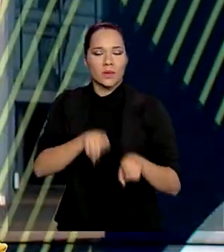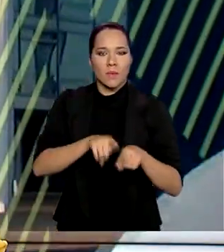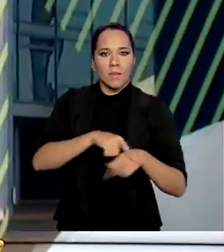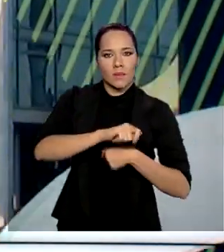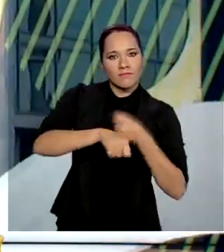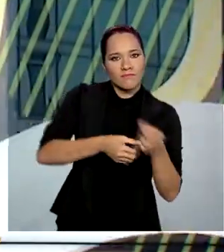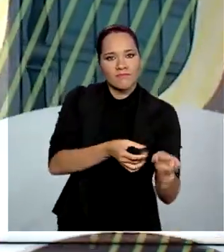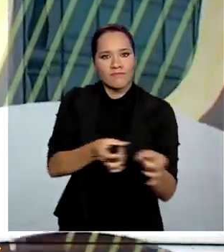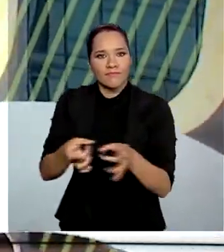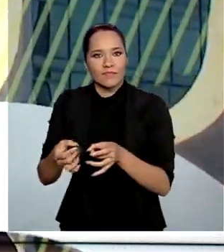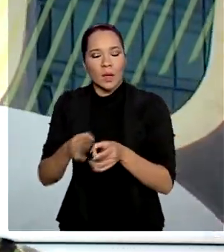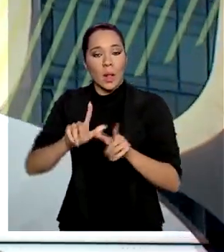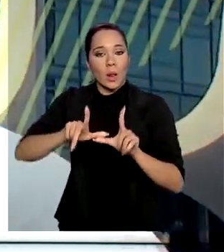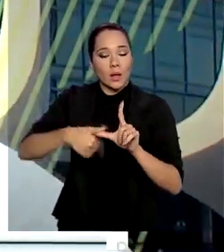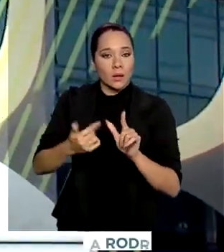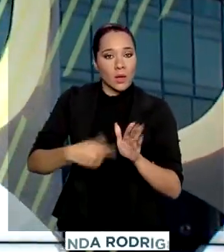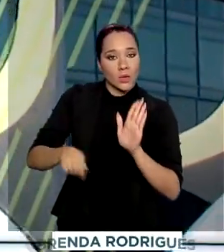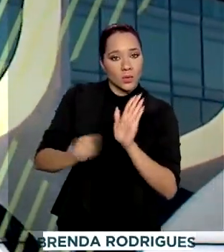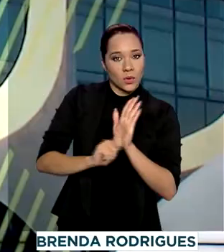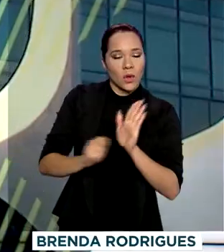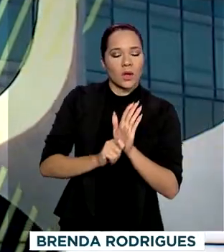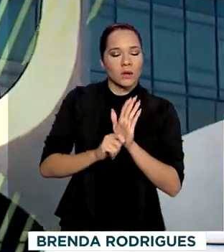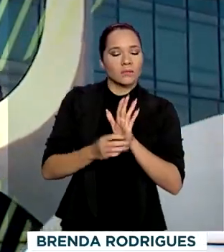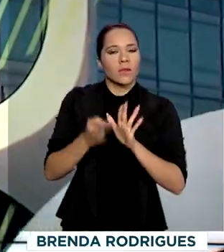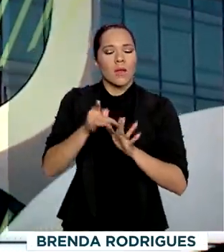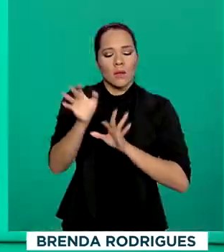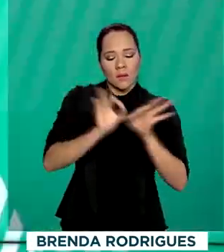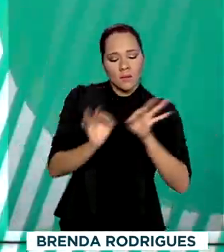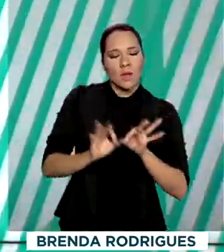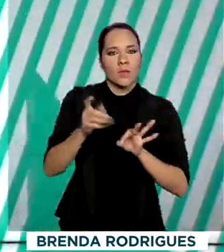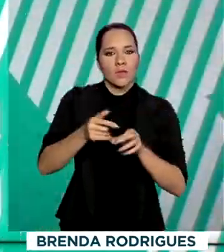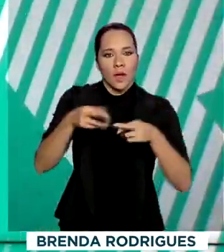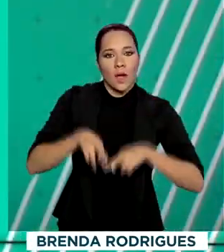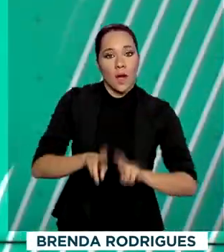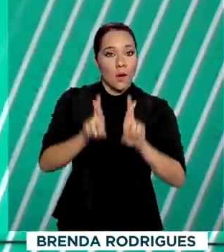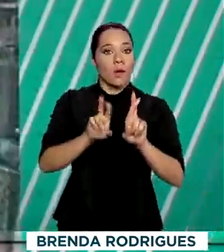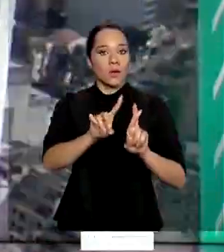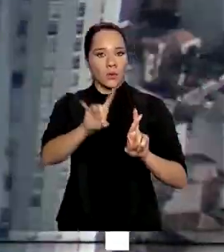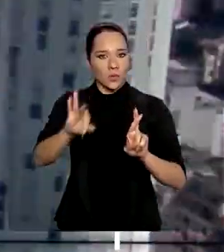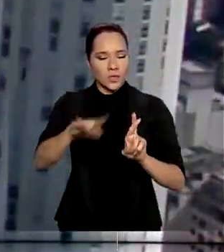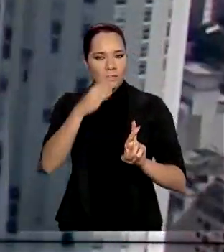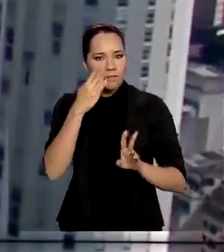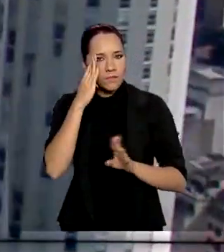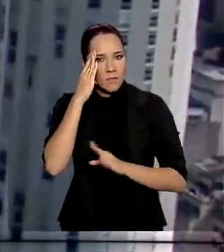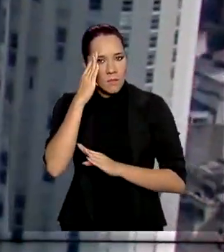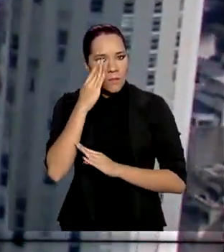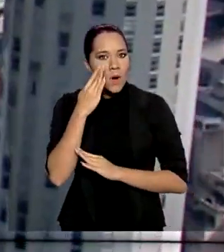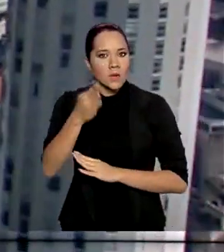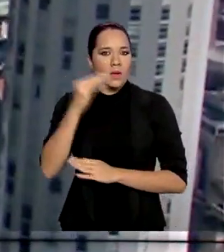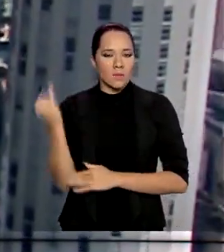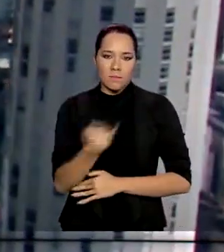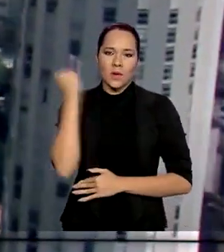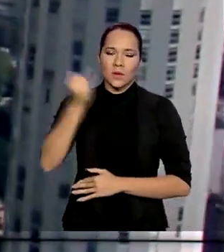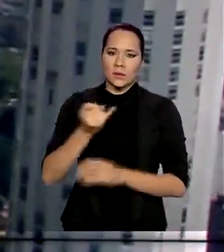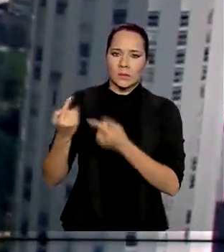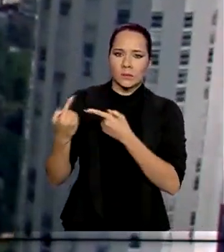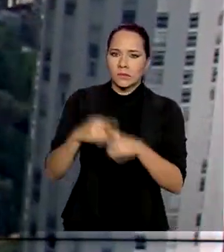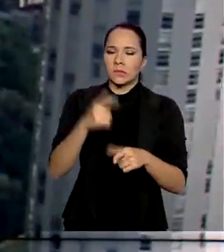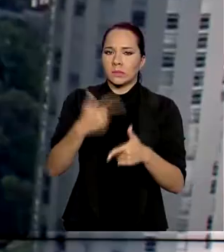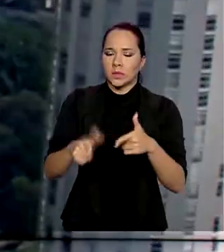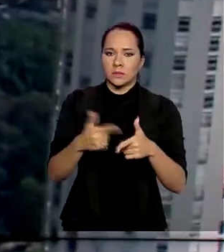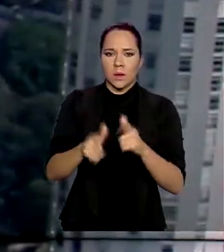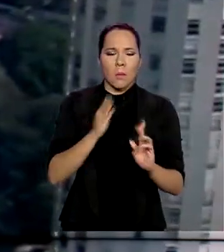Ilícito de Drogas. Criada pela Organização das Nações Unidas, a data reforça a importância de combater esse problema que atinge